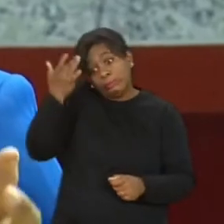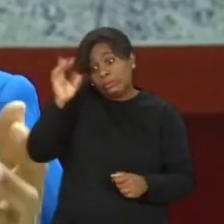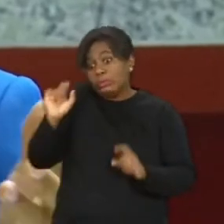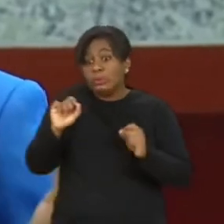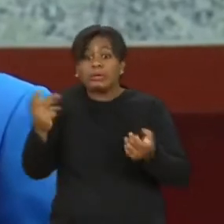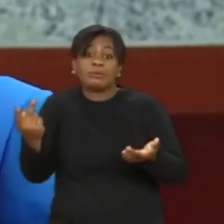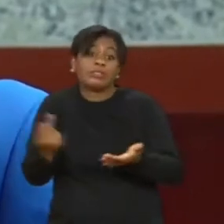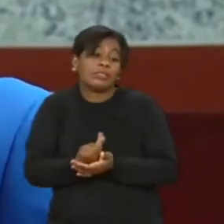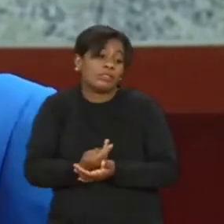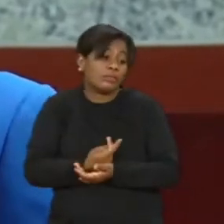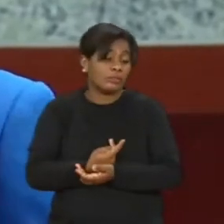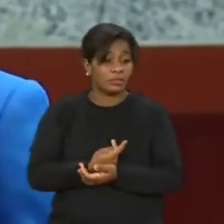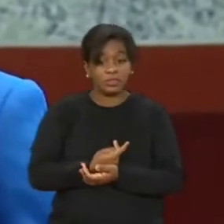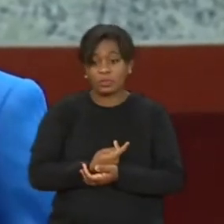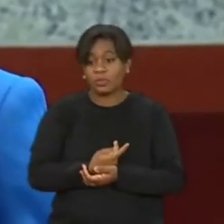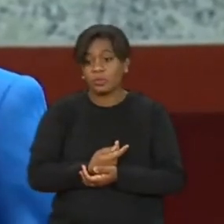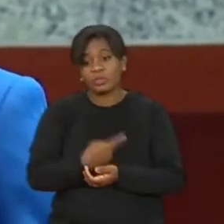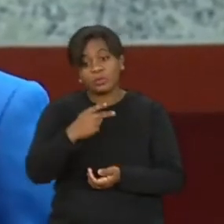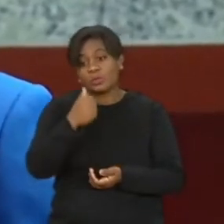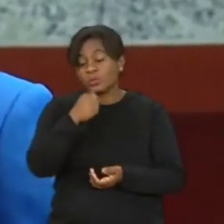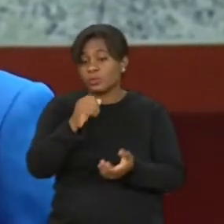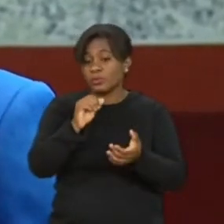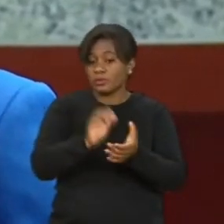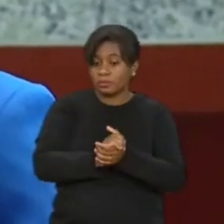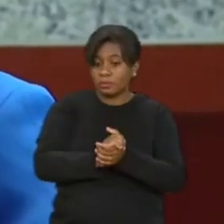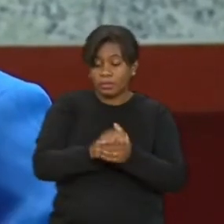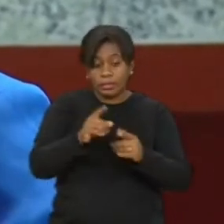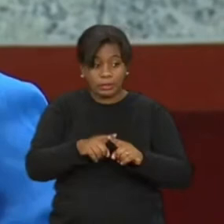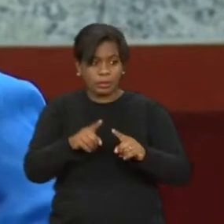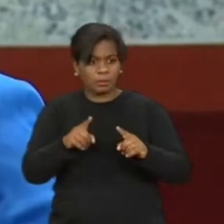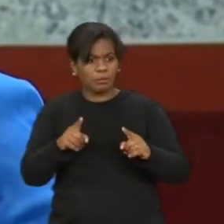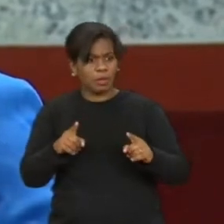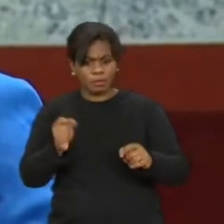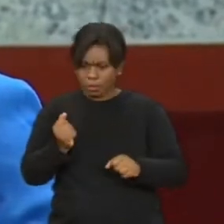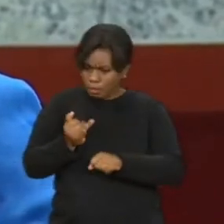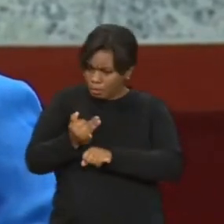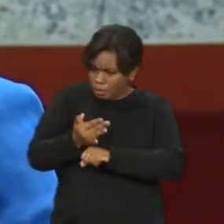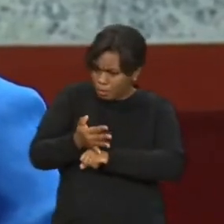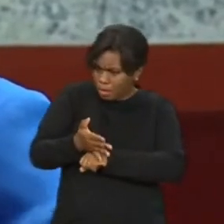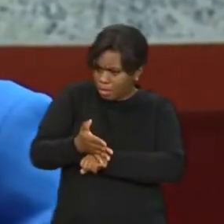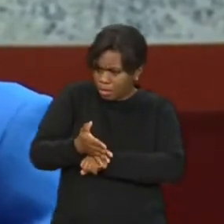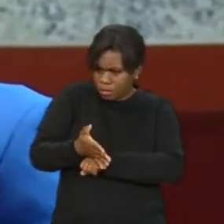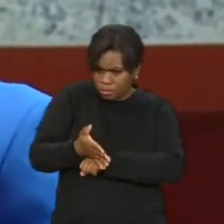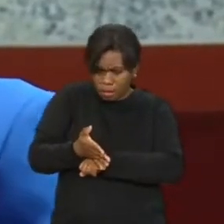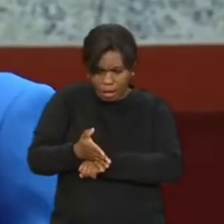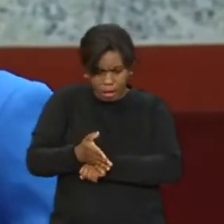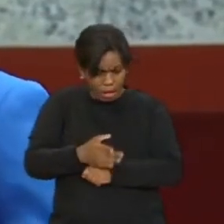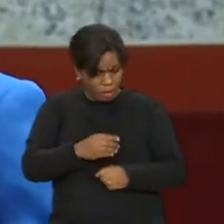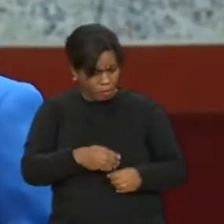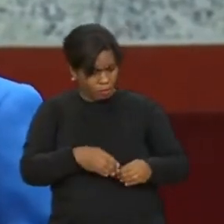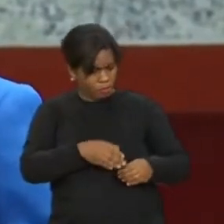não sei o que foi que aconteceu com ela, mas dessa madrugada para cá, os sinais dela têm